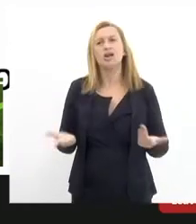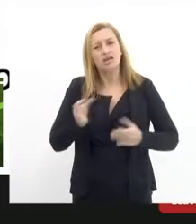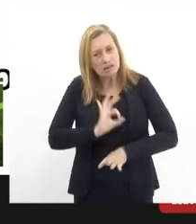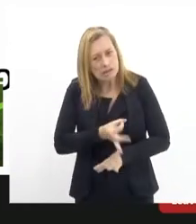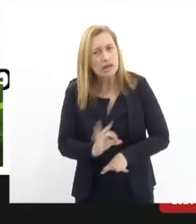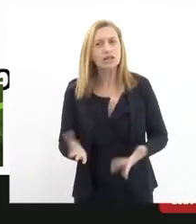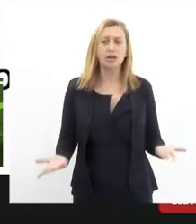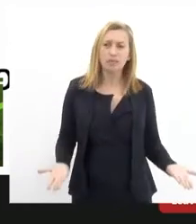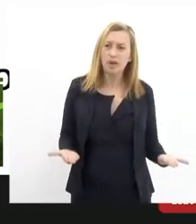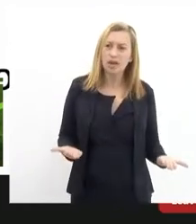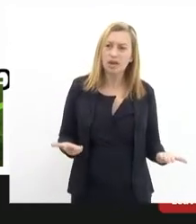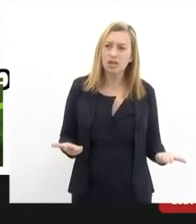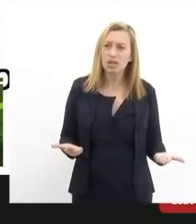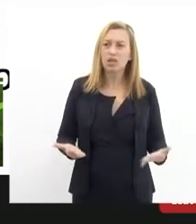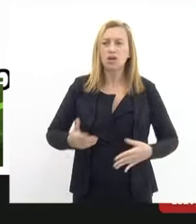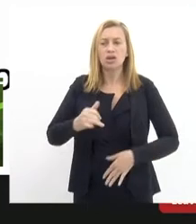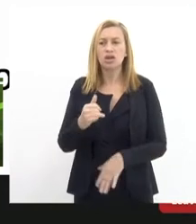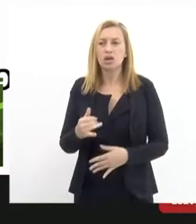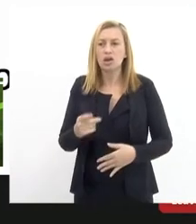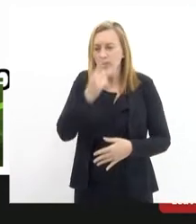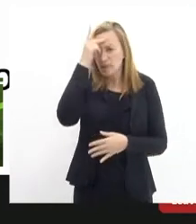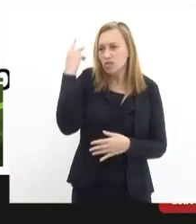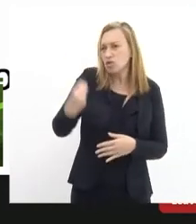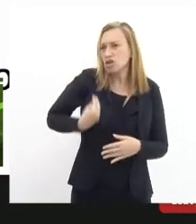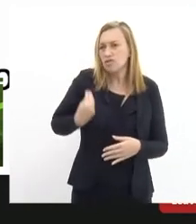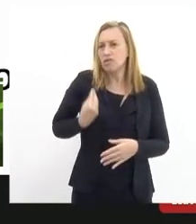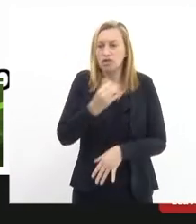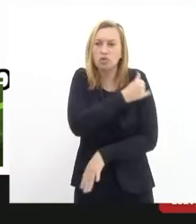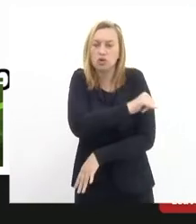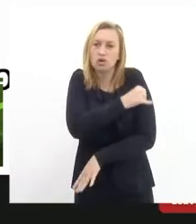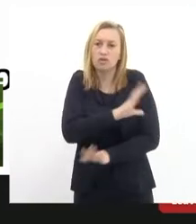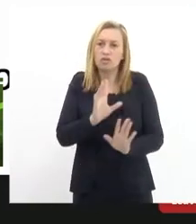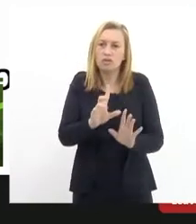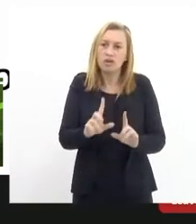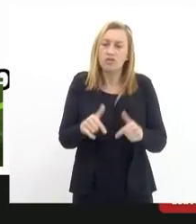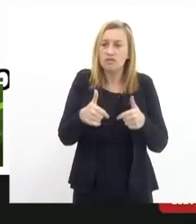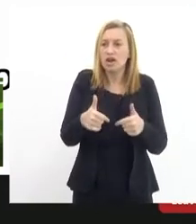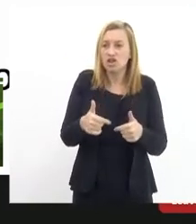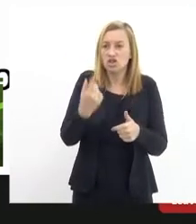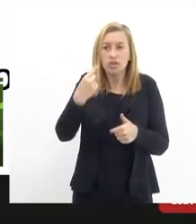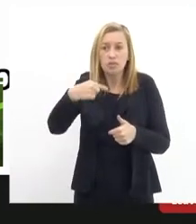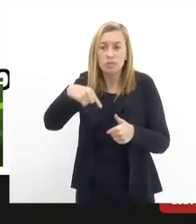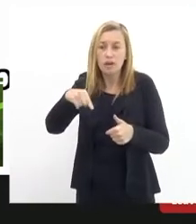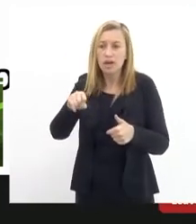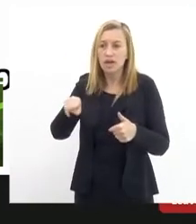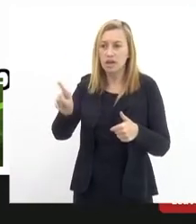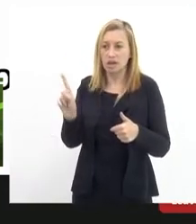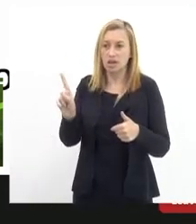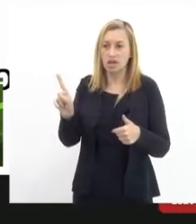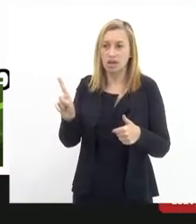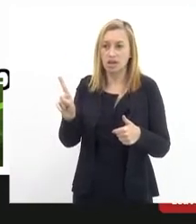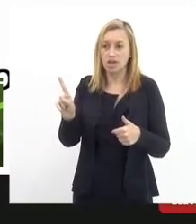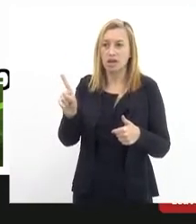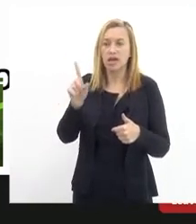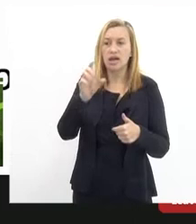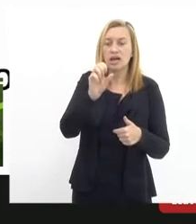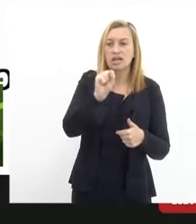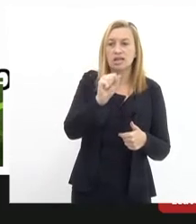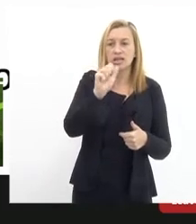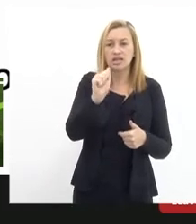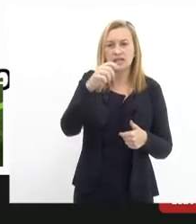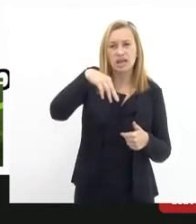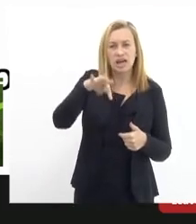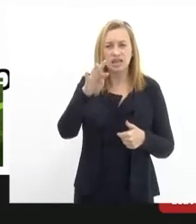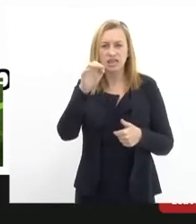evidentemente que o carioca vai encontrar outra forma de subir Santa Tereza e não vai sair de bonde. Quer dizer, o carioca foi excluído